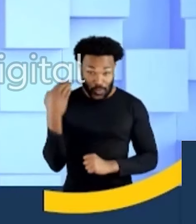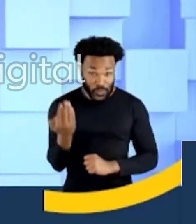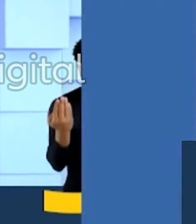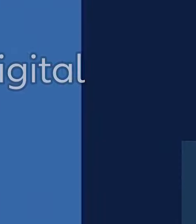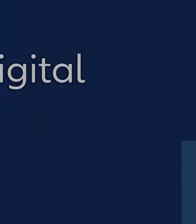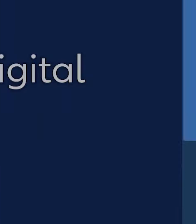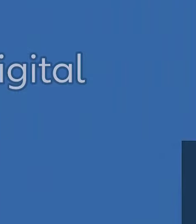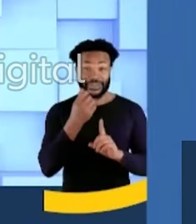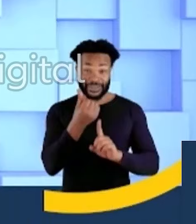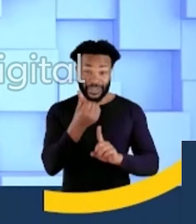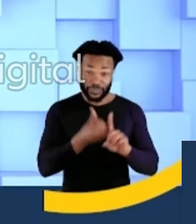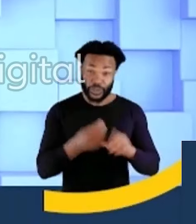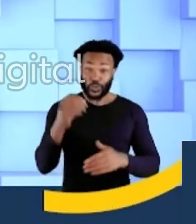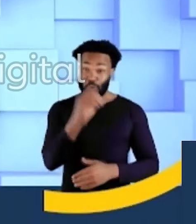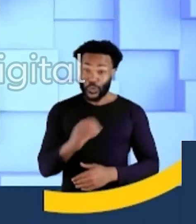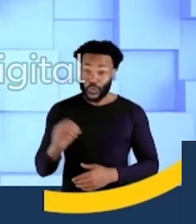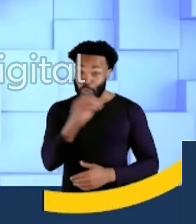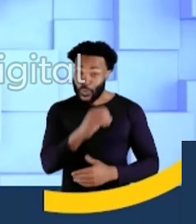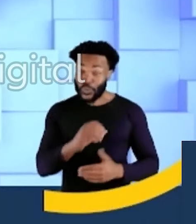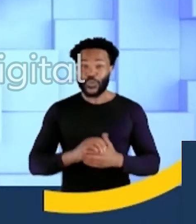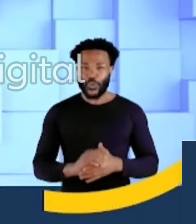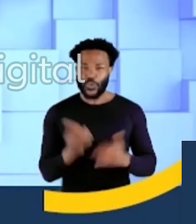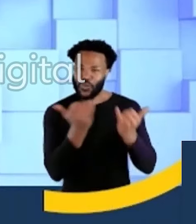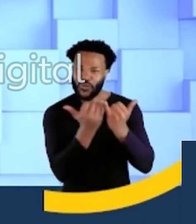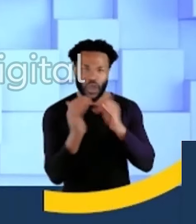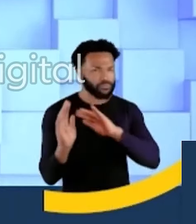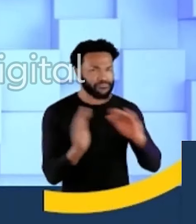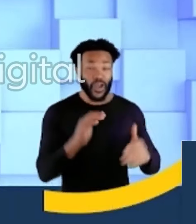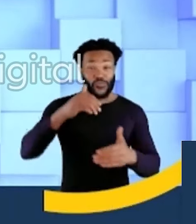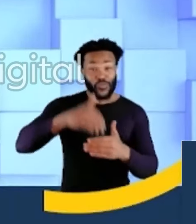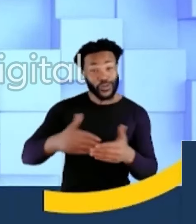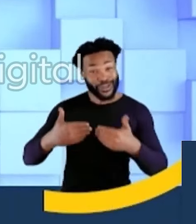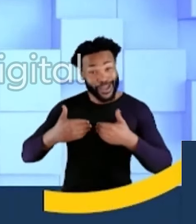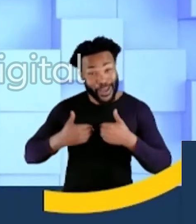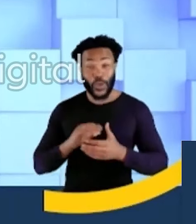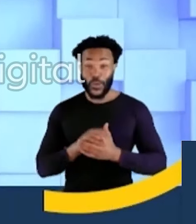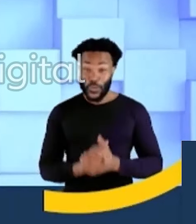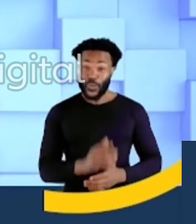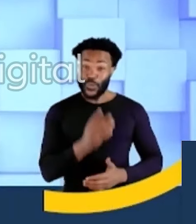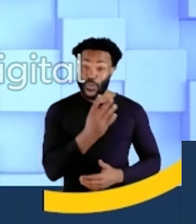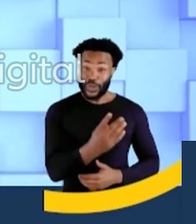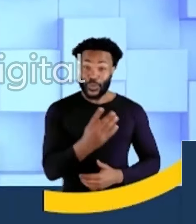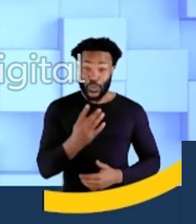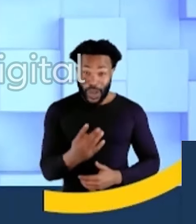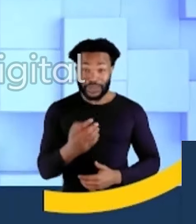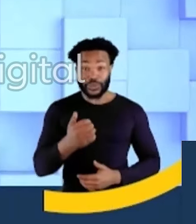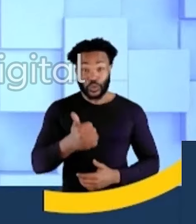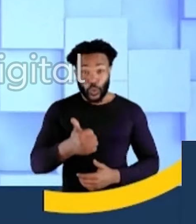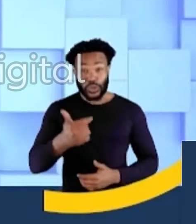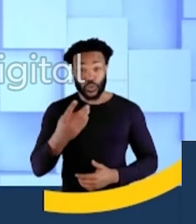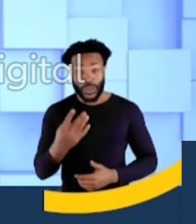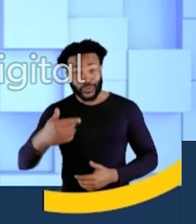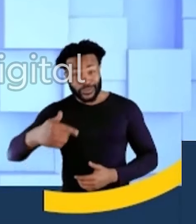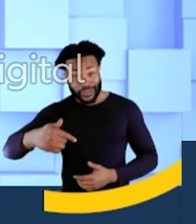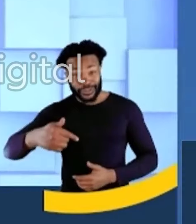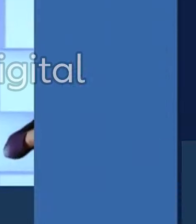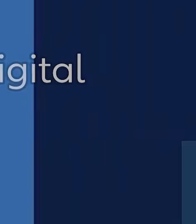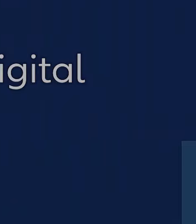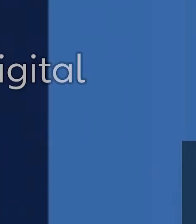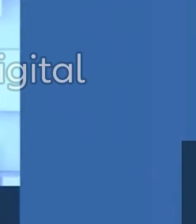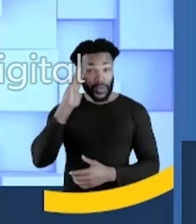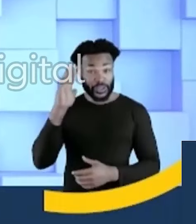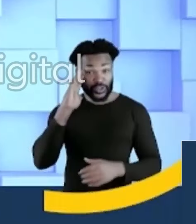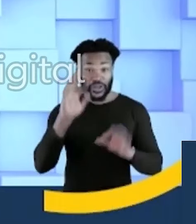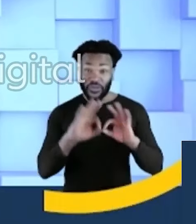Força e honra. No dia 6 de outubro, deixe de picunha. Vote no Quequinha, 44-247.